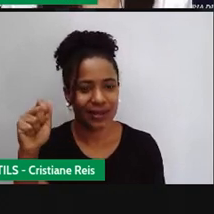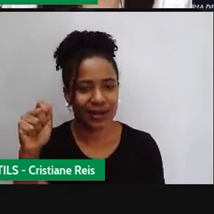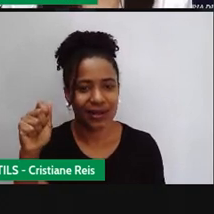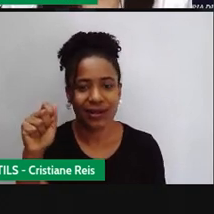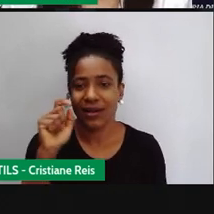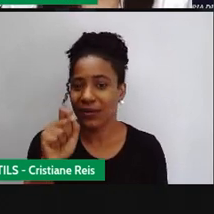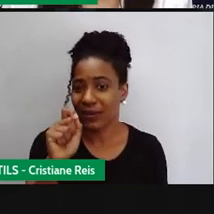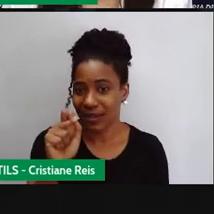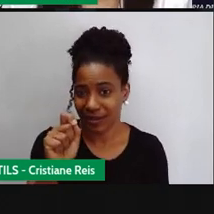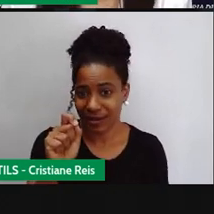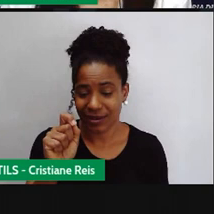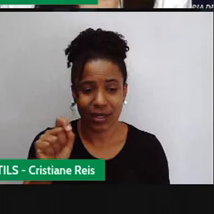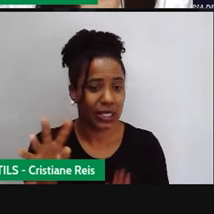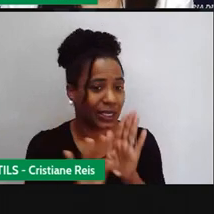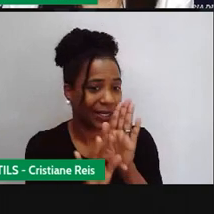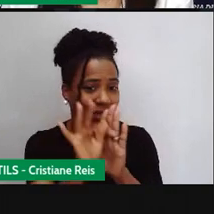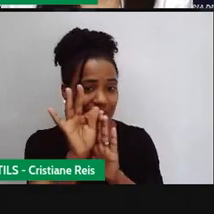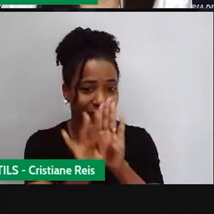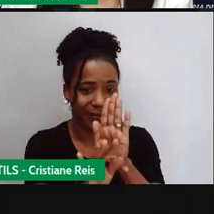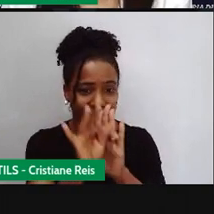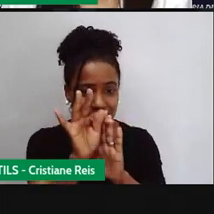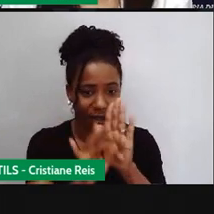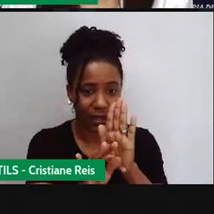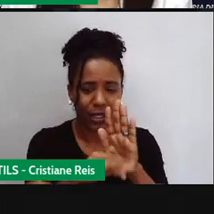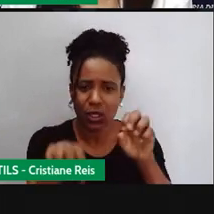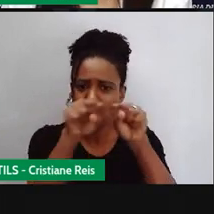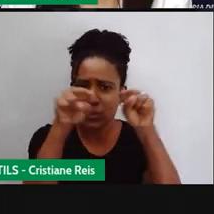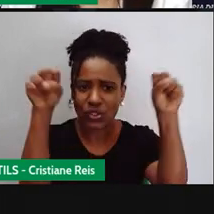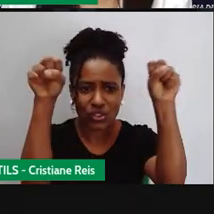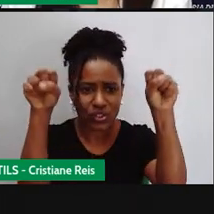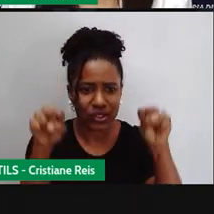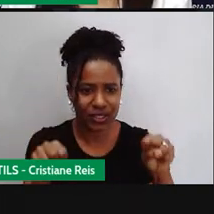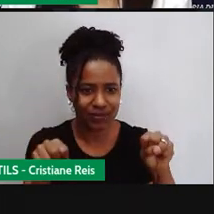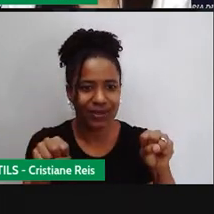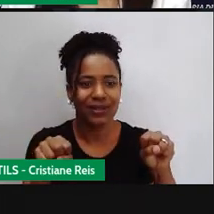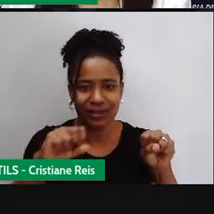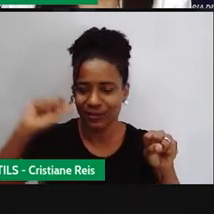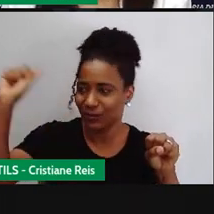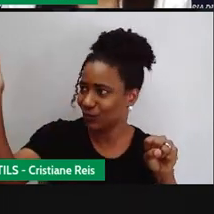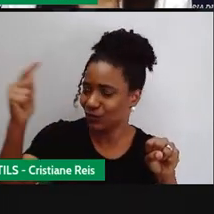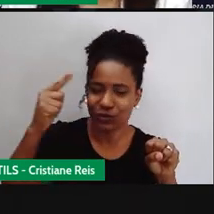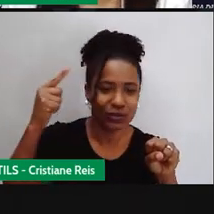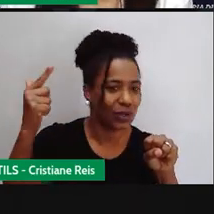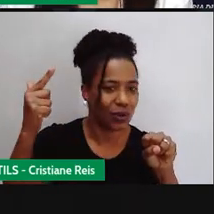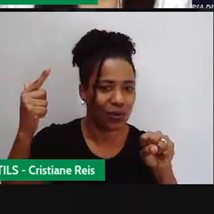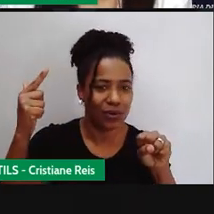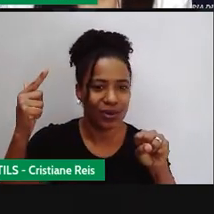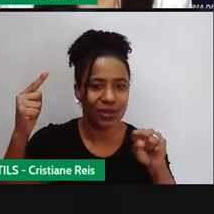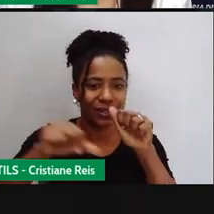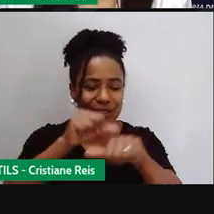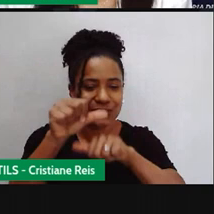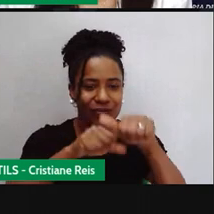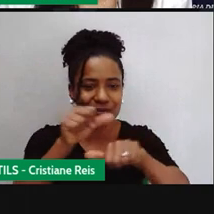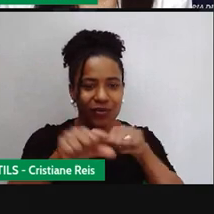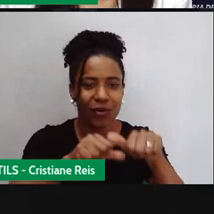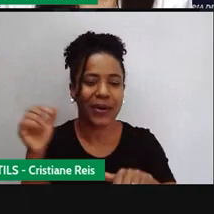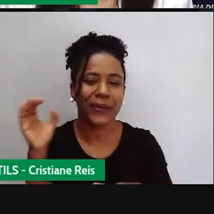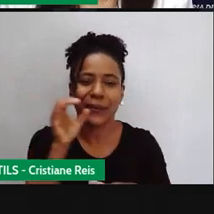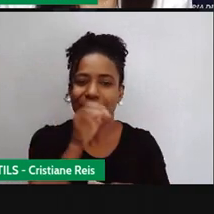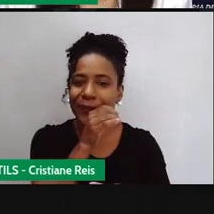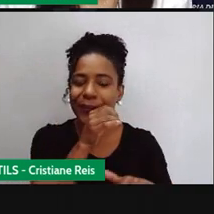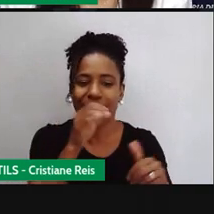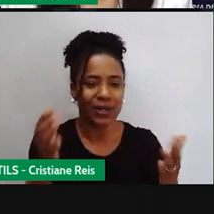sistema heliotérmico, onde a energia proveniente do Sol é transformada em calor. Então, além aí da